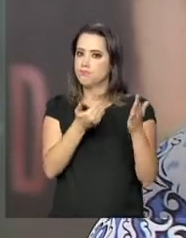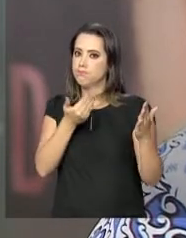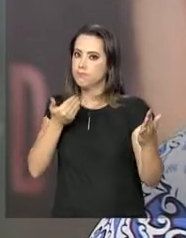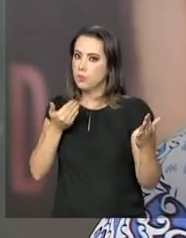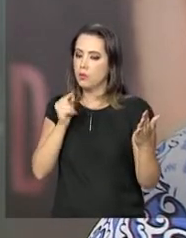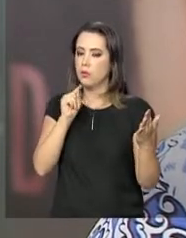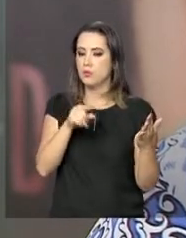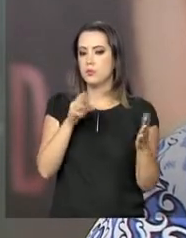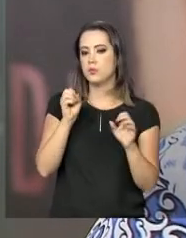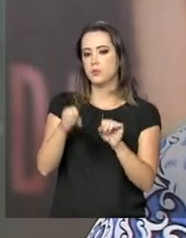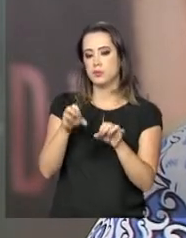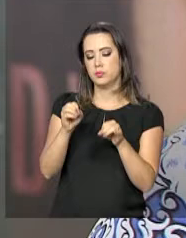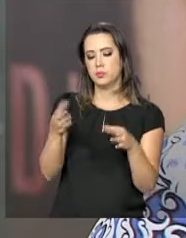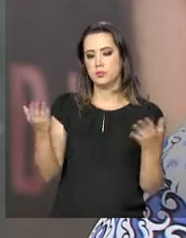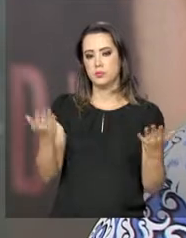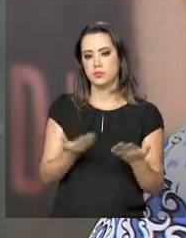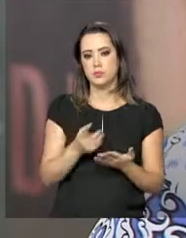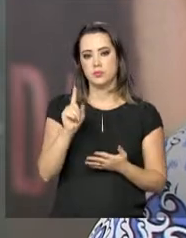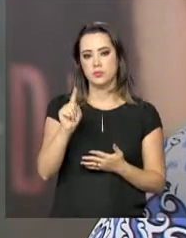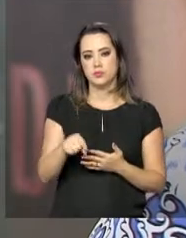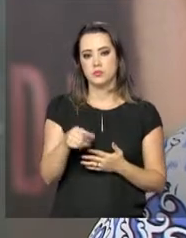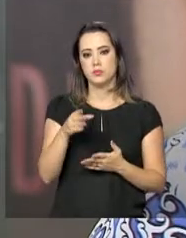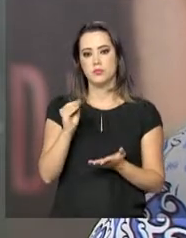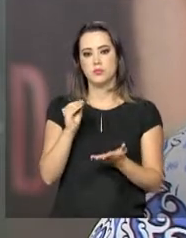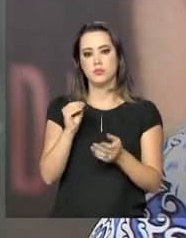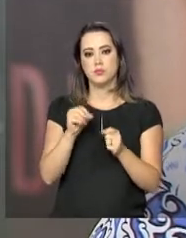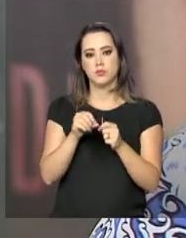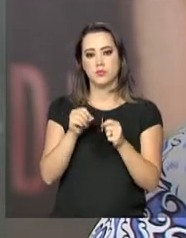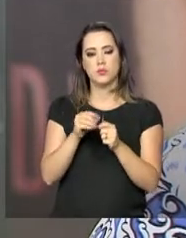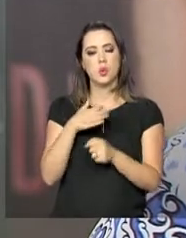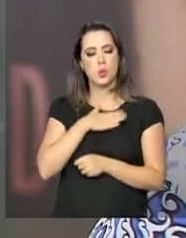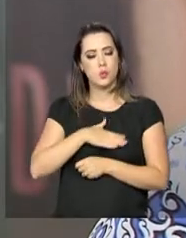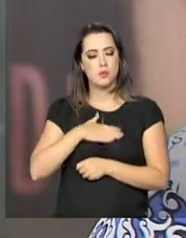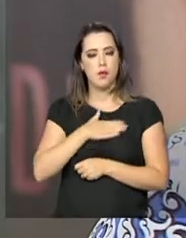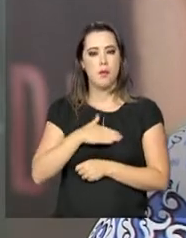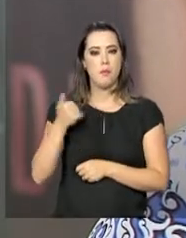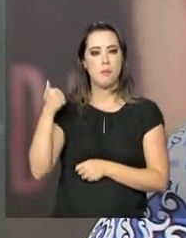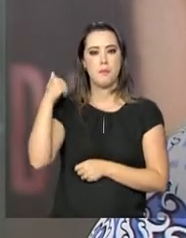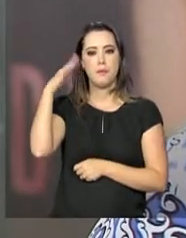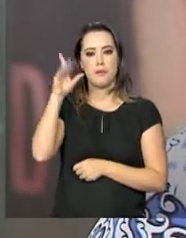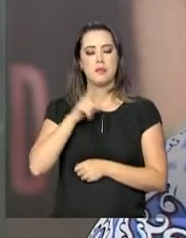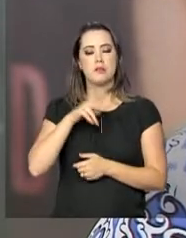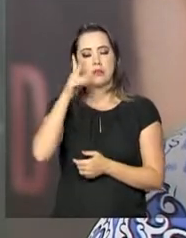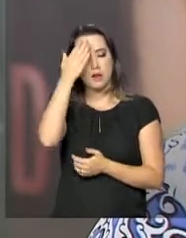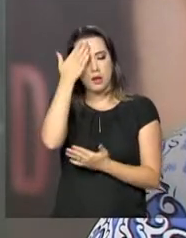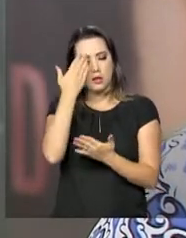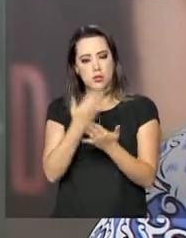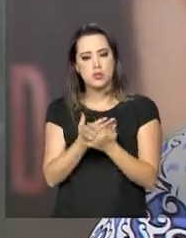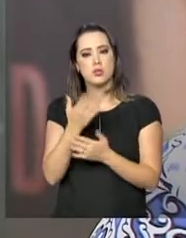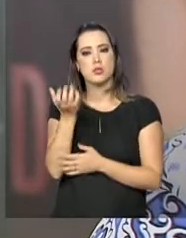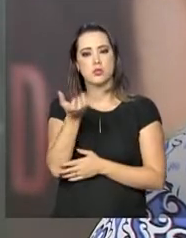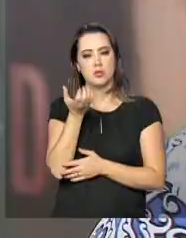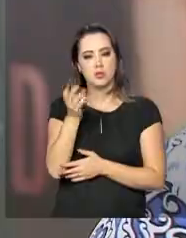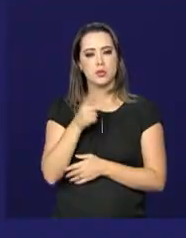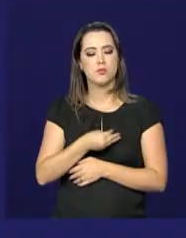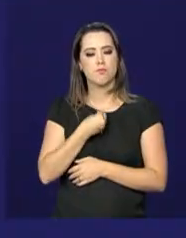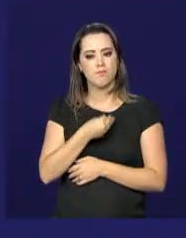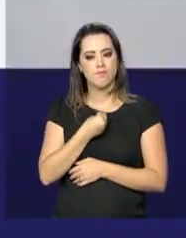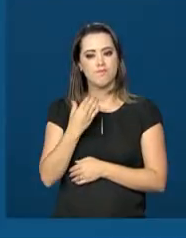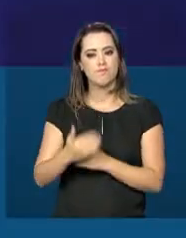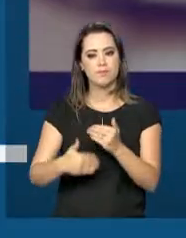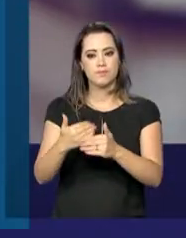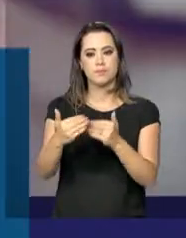sobre educação. E eu acho que é o que faz eu gostar mais ainda e ter a certeza de que é isso que eu quero levar para a minha vida.